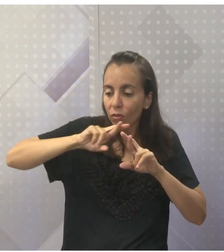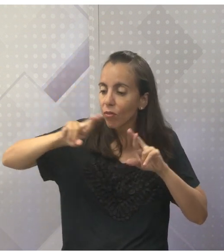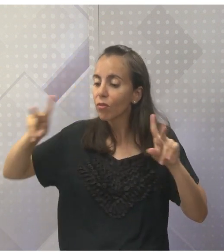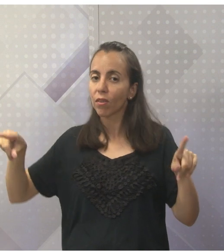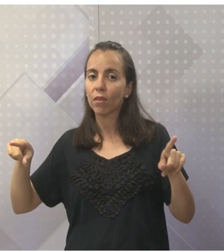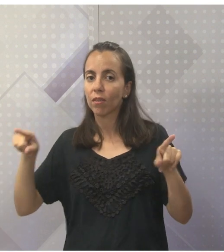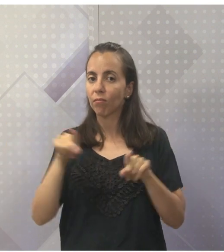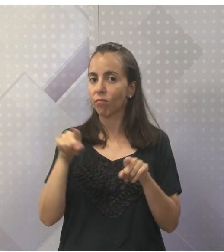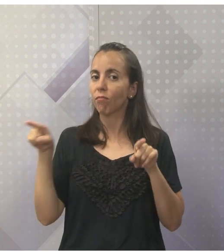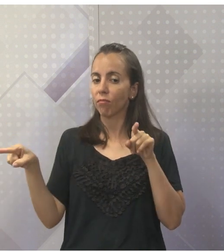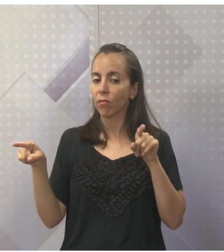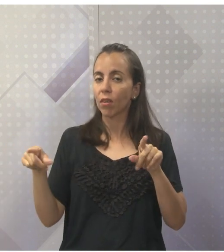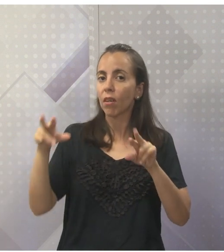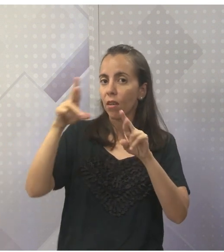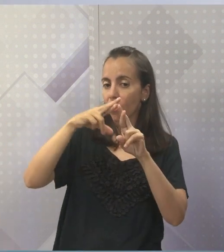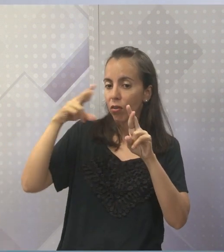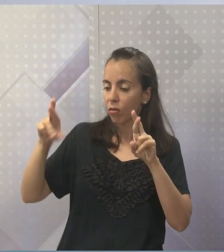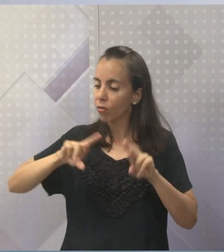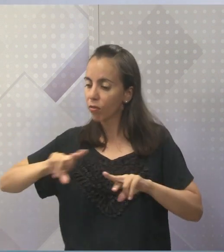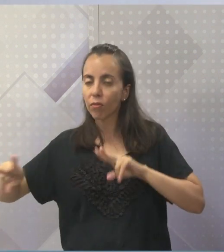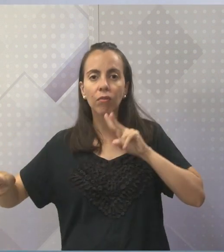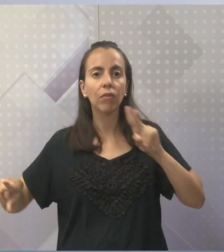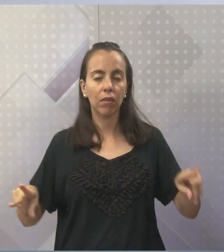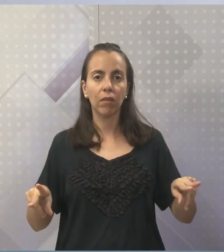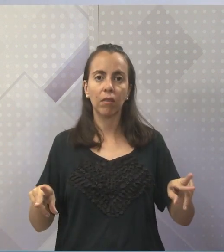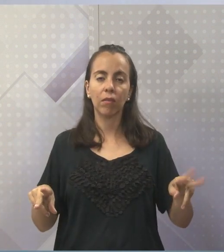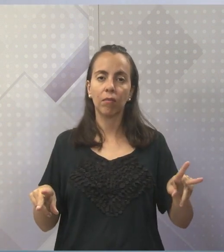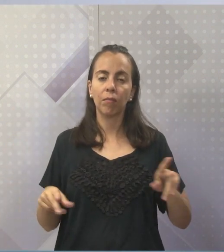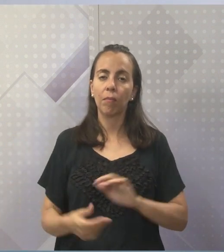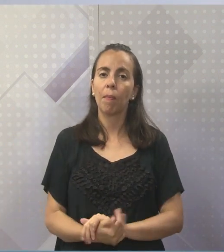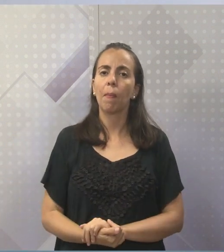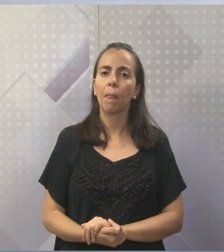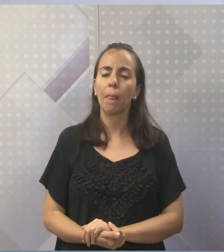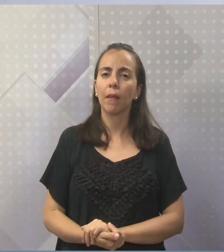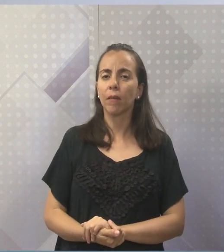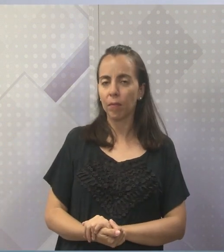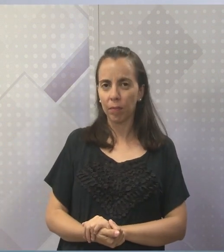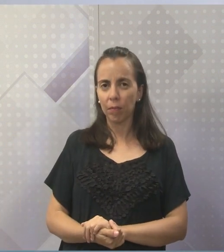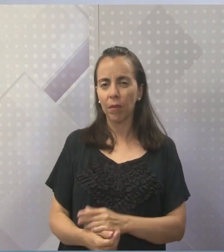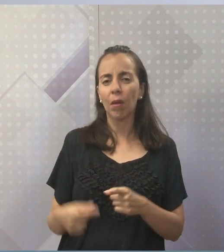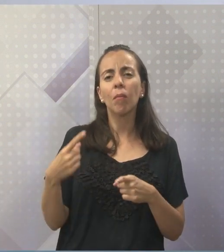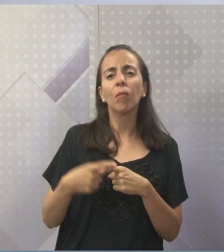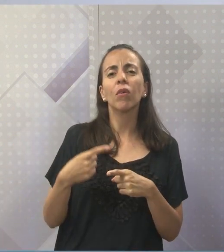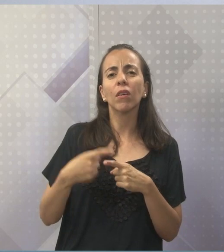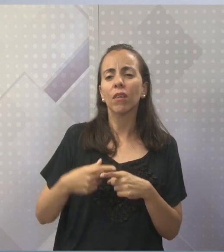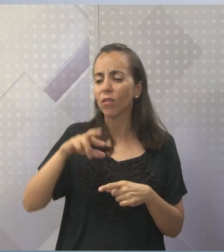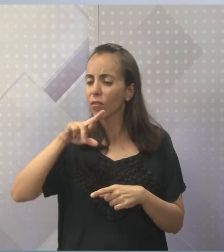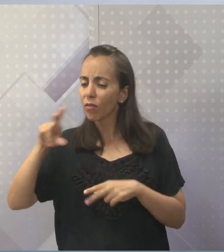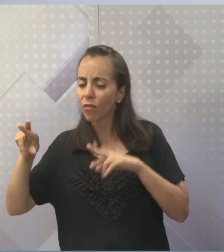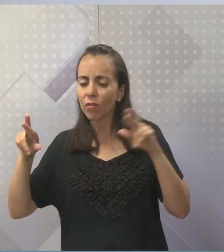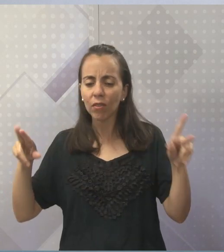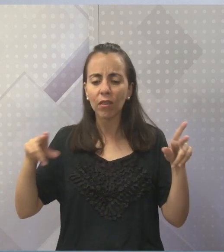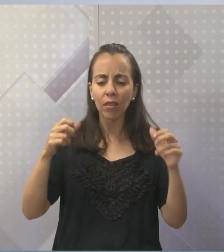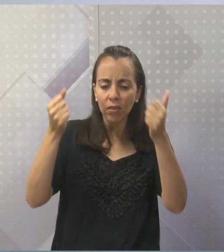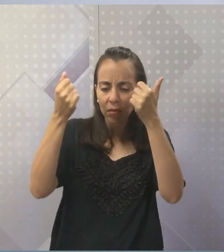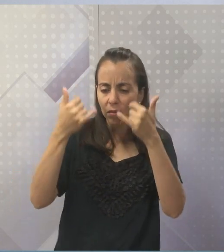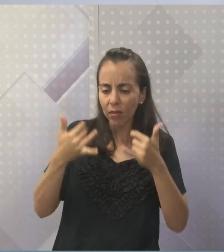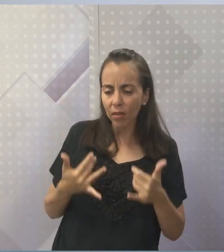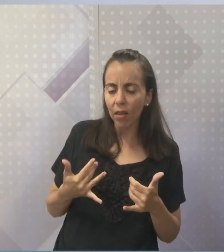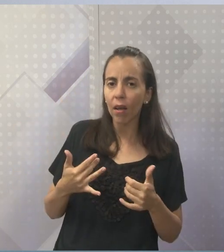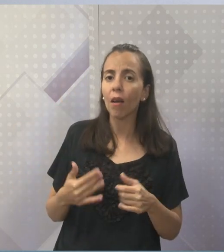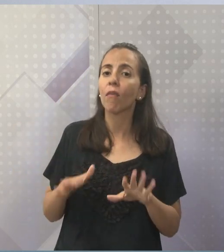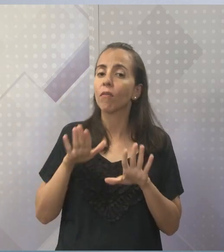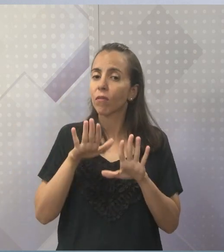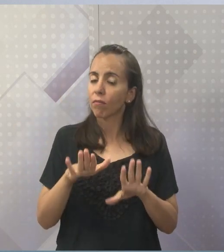Religiões diferentes, visões diferentes. E aí por que que a gente prega essa questão de diferencial? Para que você possa